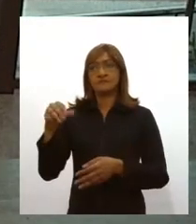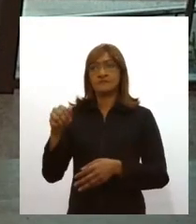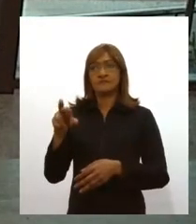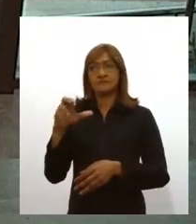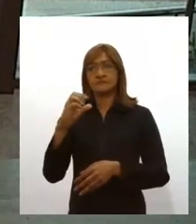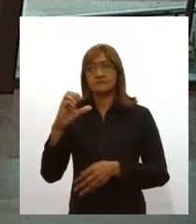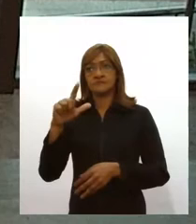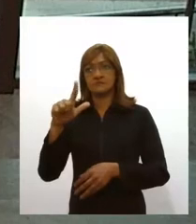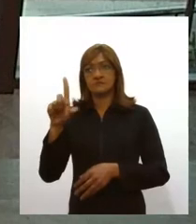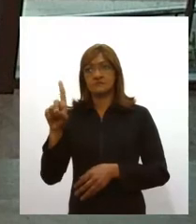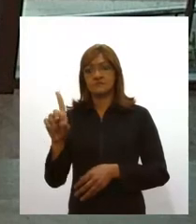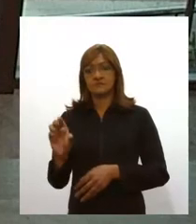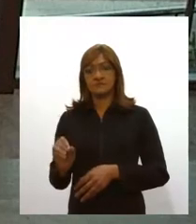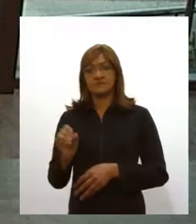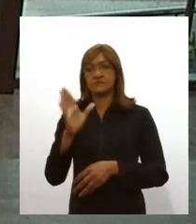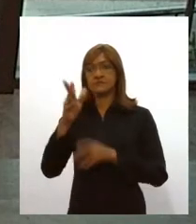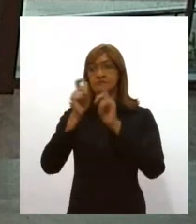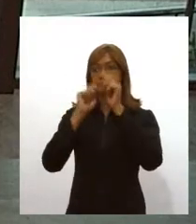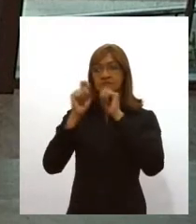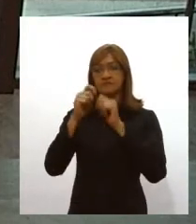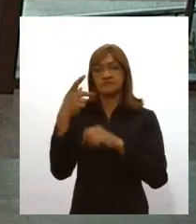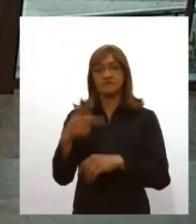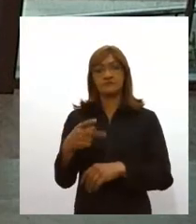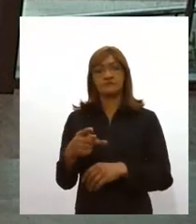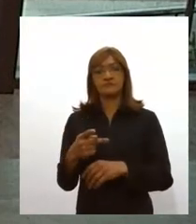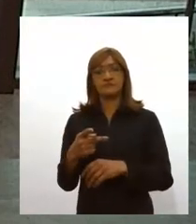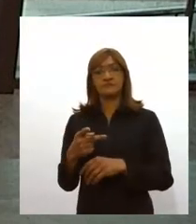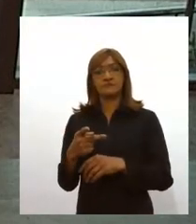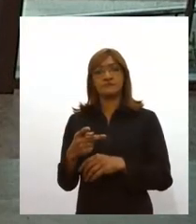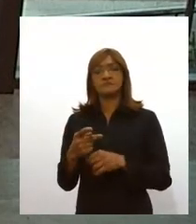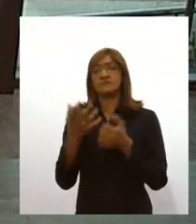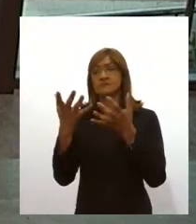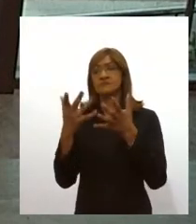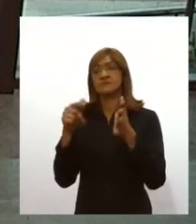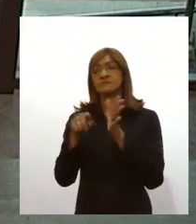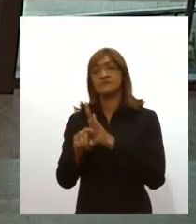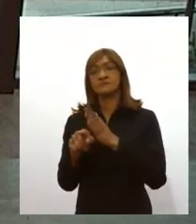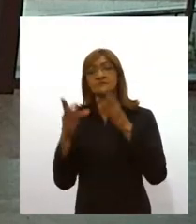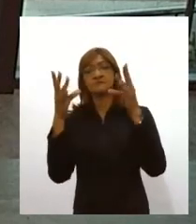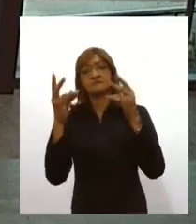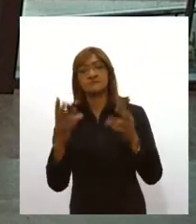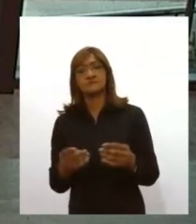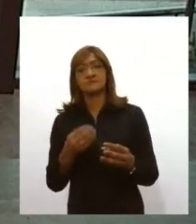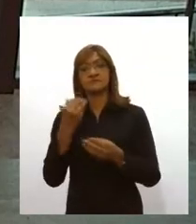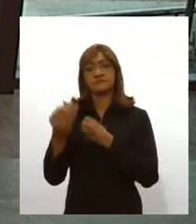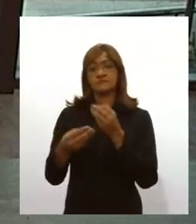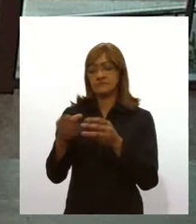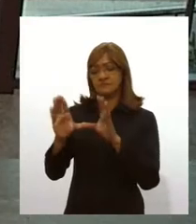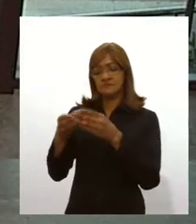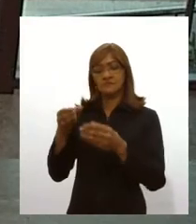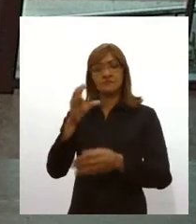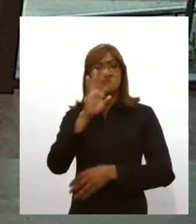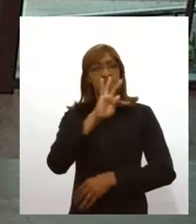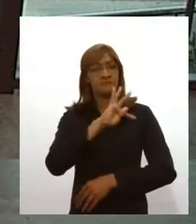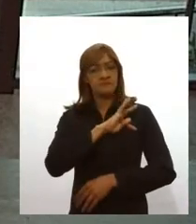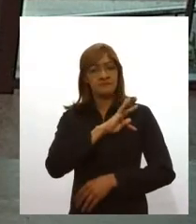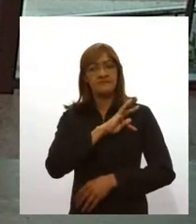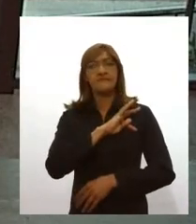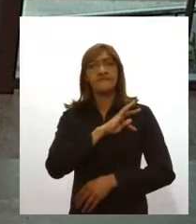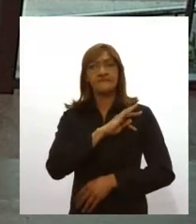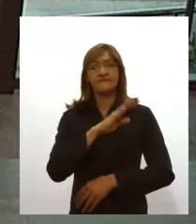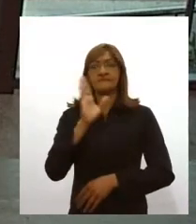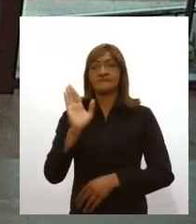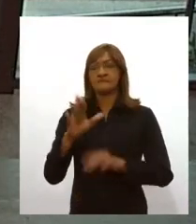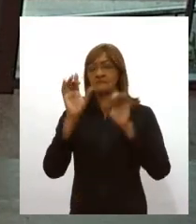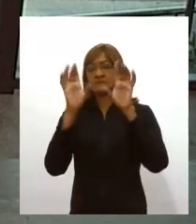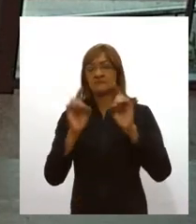inclusive já participou da nossa reportagem, mas a gente quer saber mais detalhes. Marcel, ele é integrante do Comitê Técnico Científico, Superintendente Especial